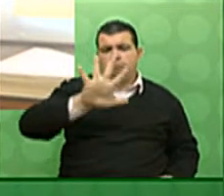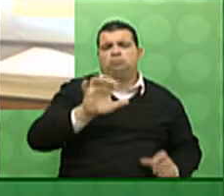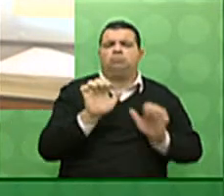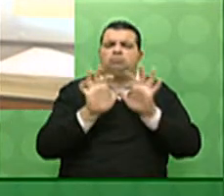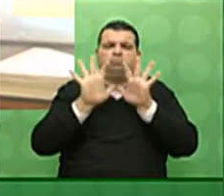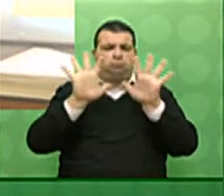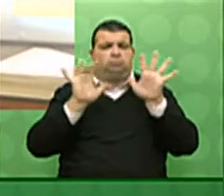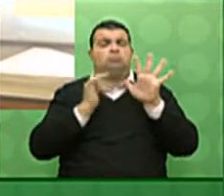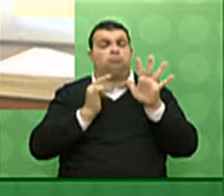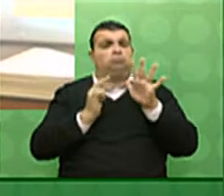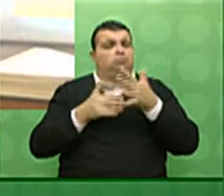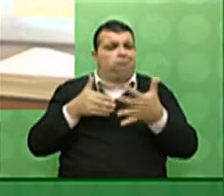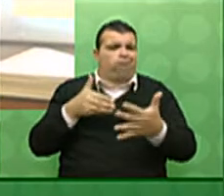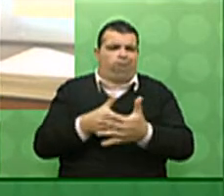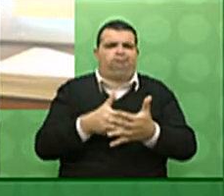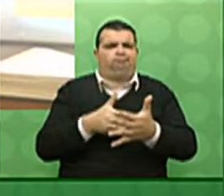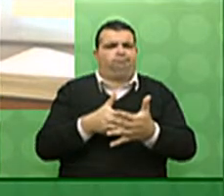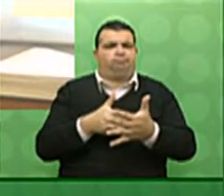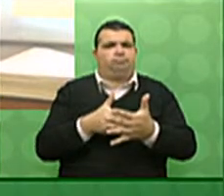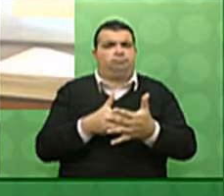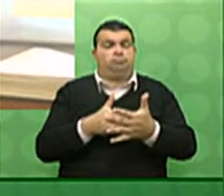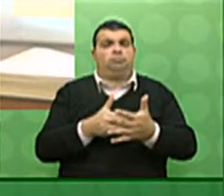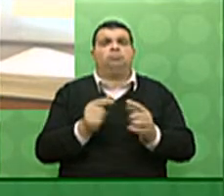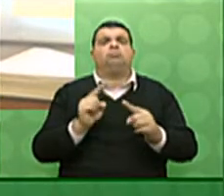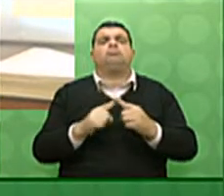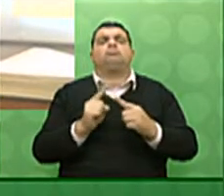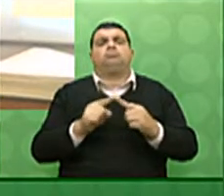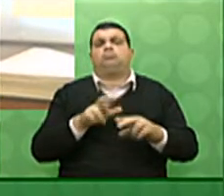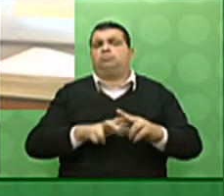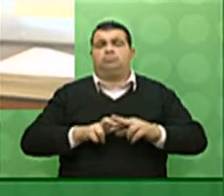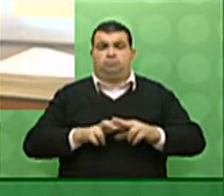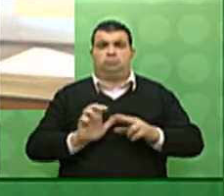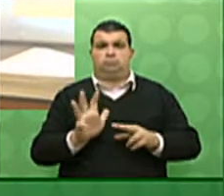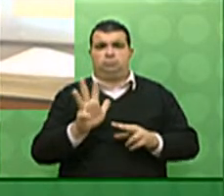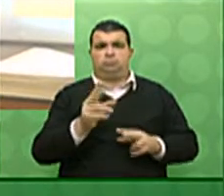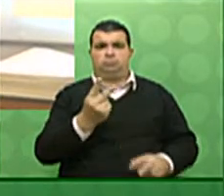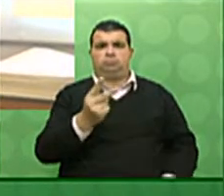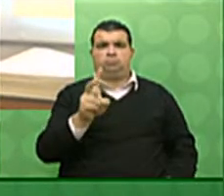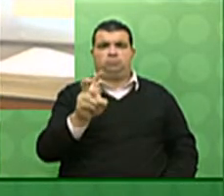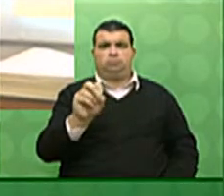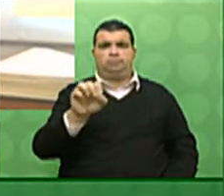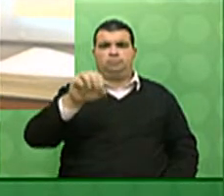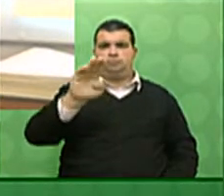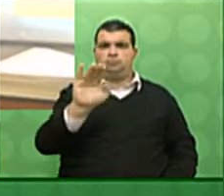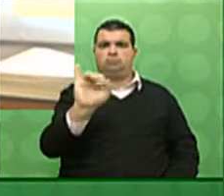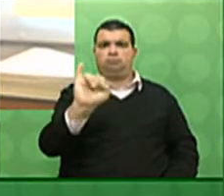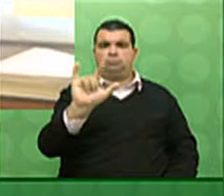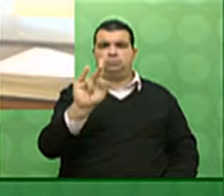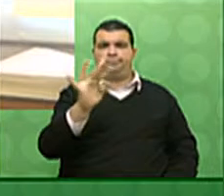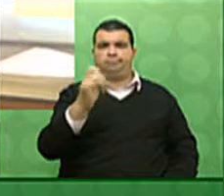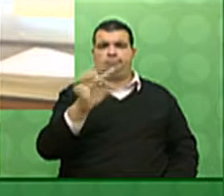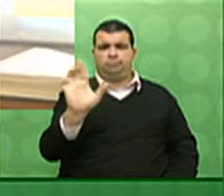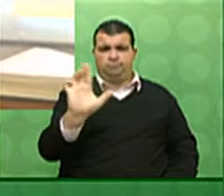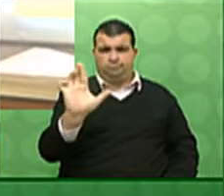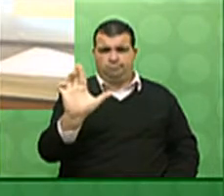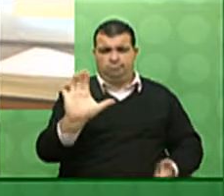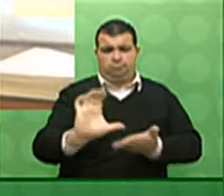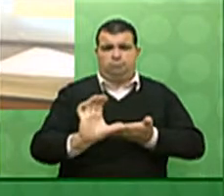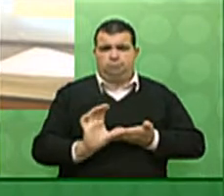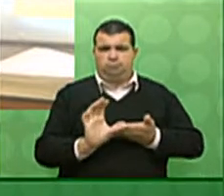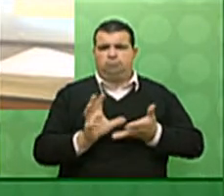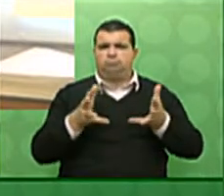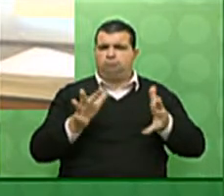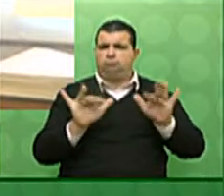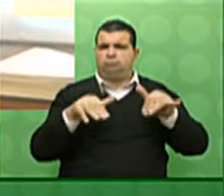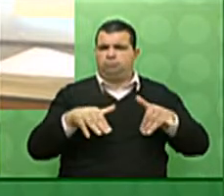logicamente tem um limite, pois custará 250 bilhões de reais aos cofres públicos e já vai terminar.